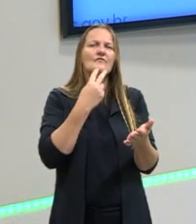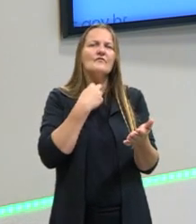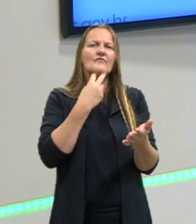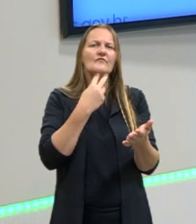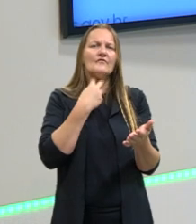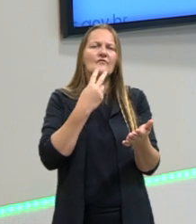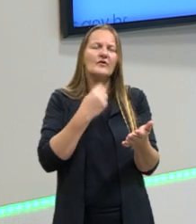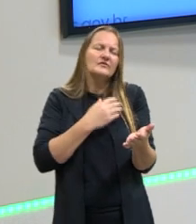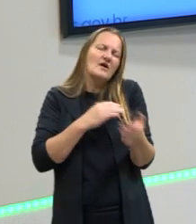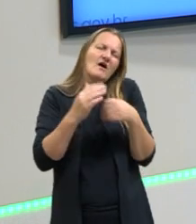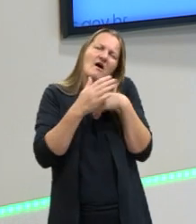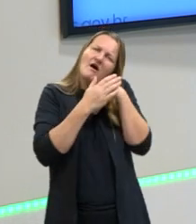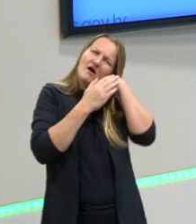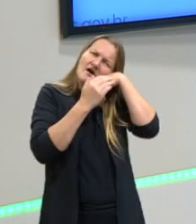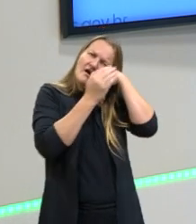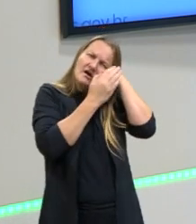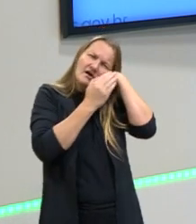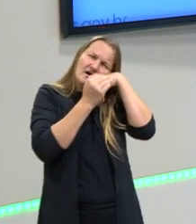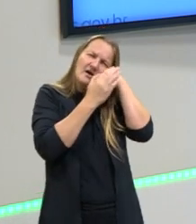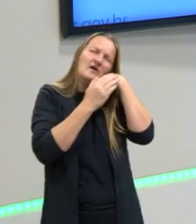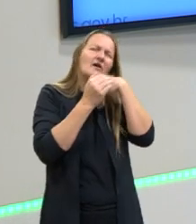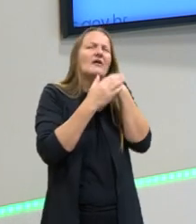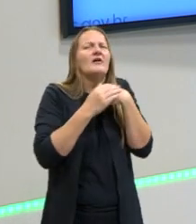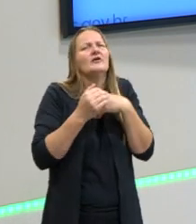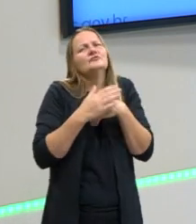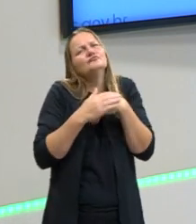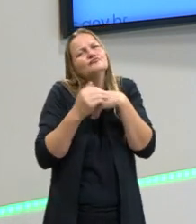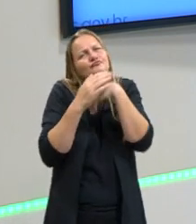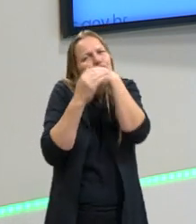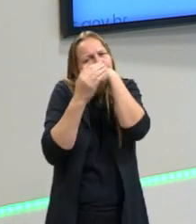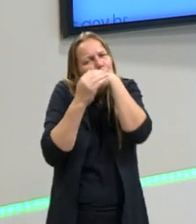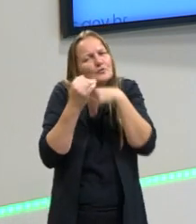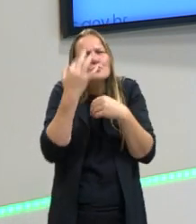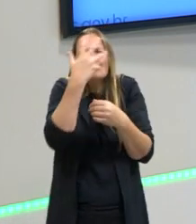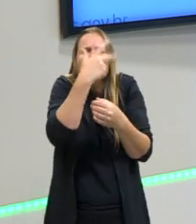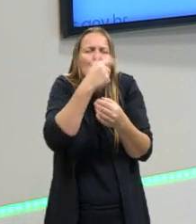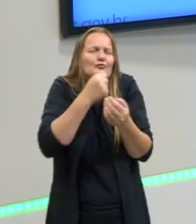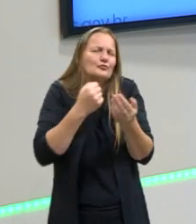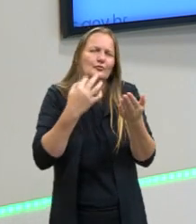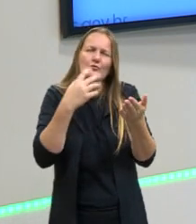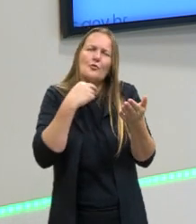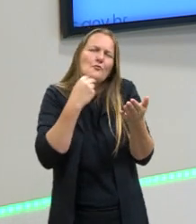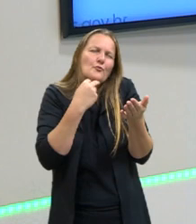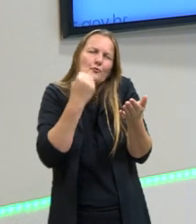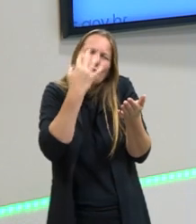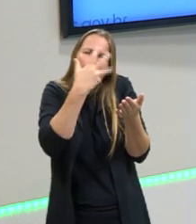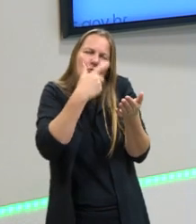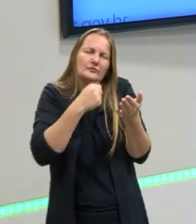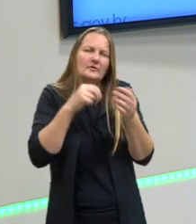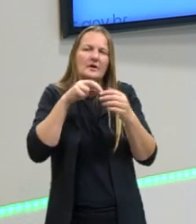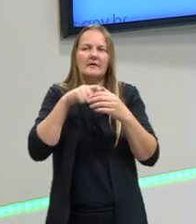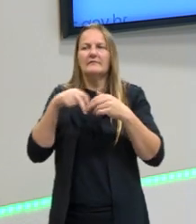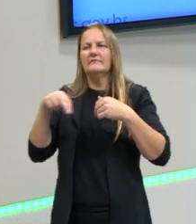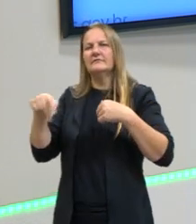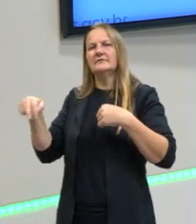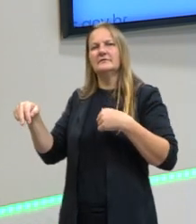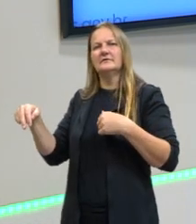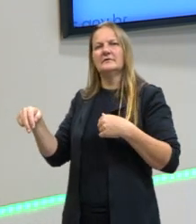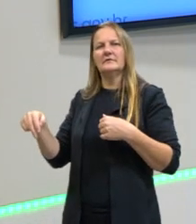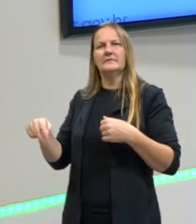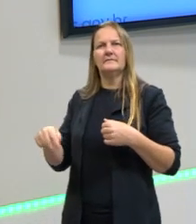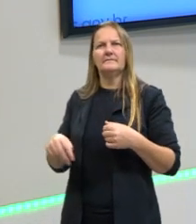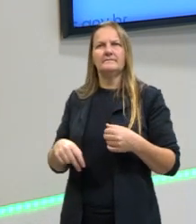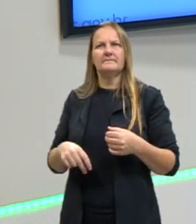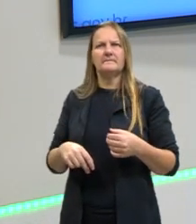tom afetivo, é um tom carinhoso. Que bonito, hein? Ela vira as costas, a criança